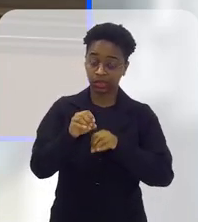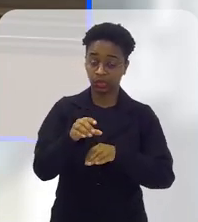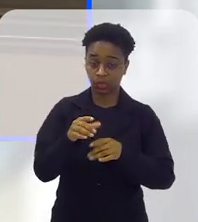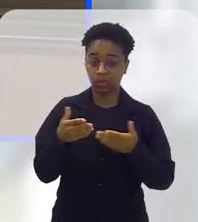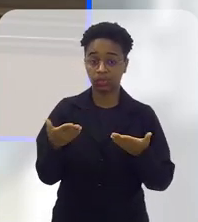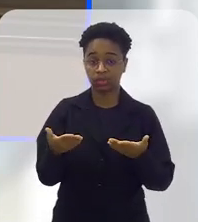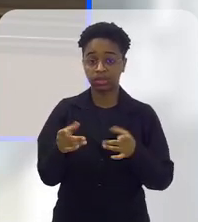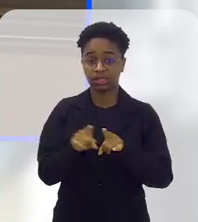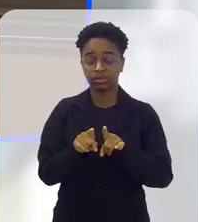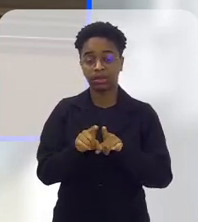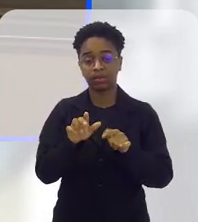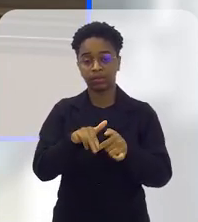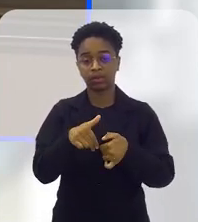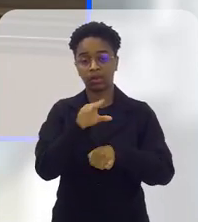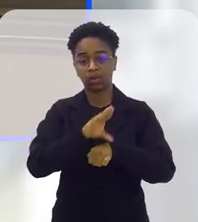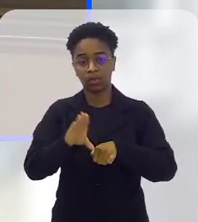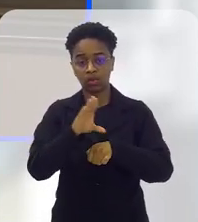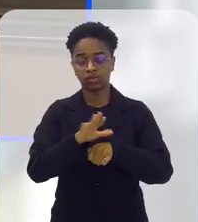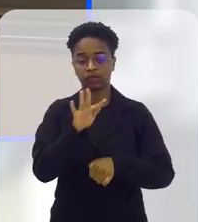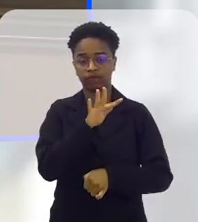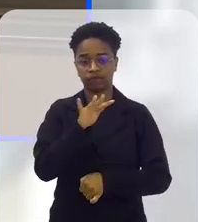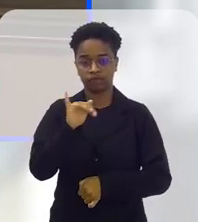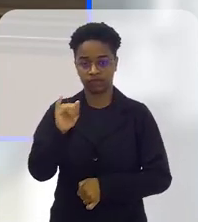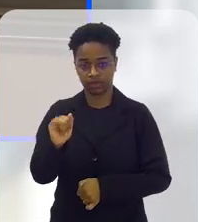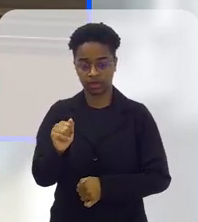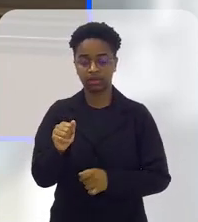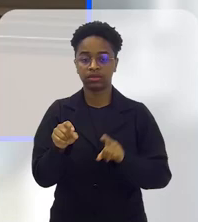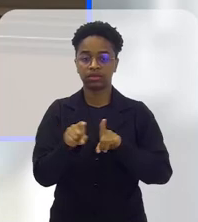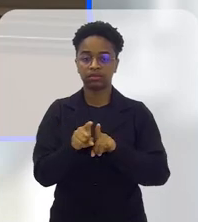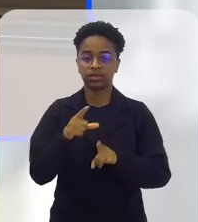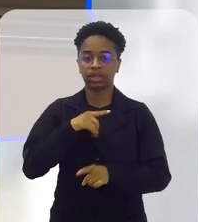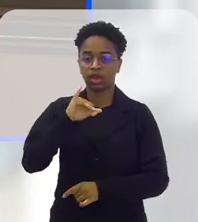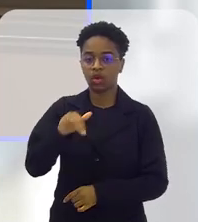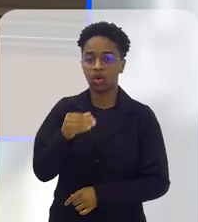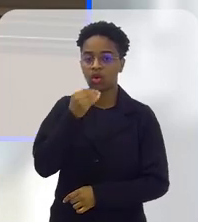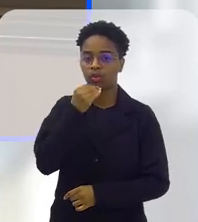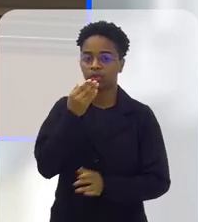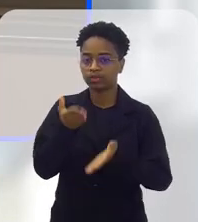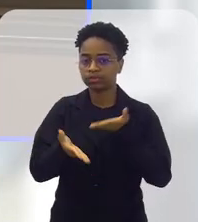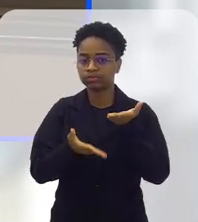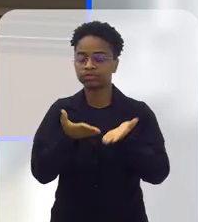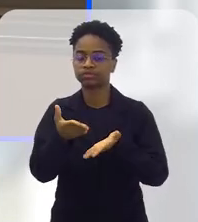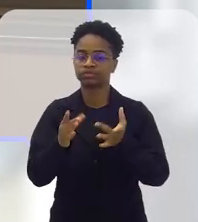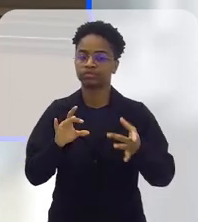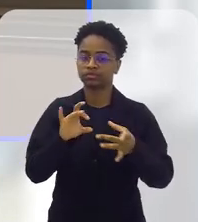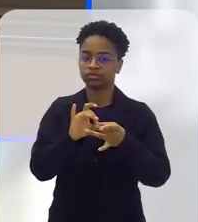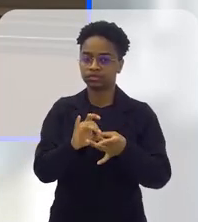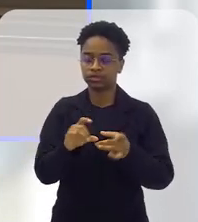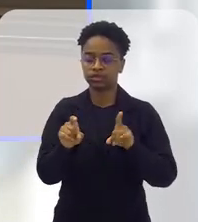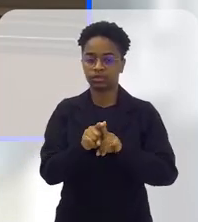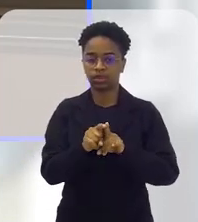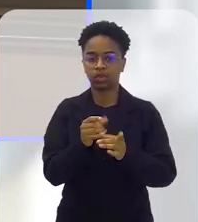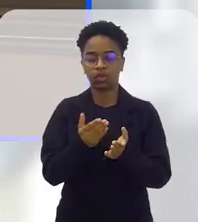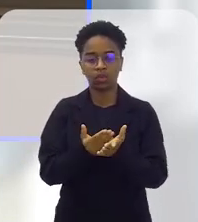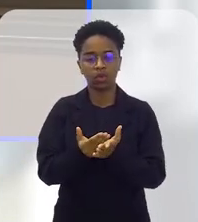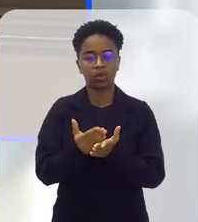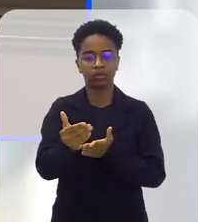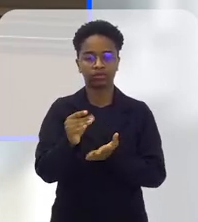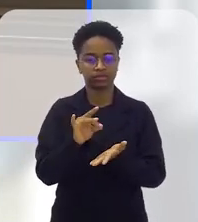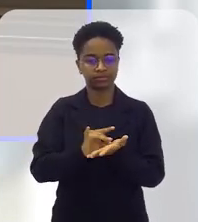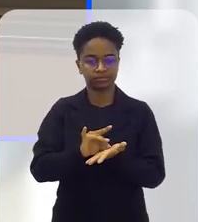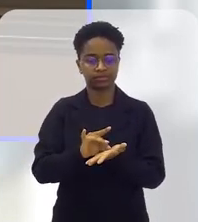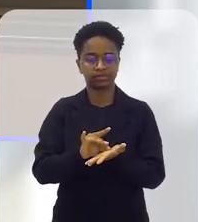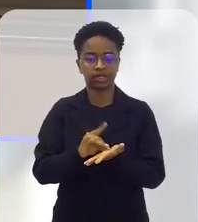educou a educação e, através do curso da FIA, né? Eles vão ter a oportunidade de ser atendido à ponta para